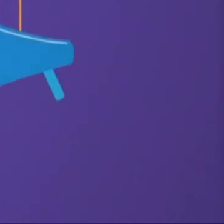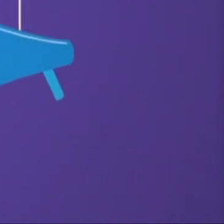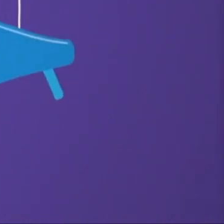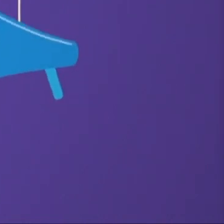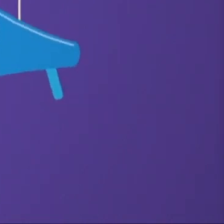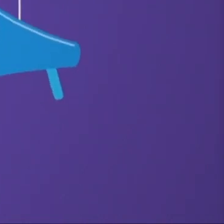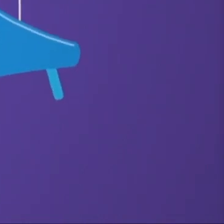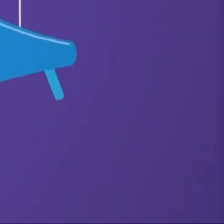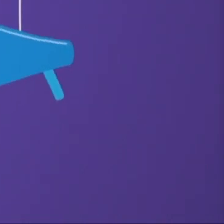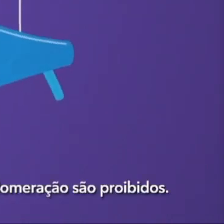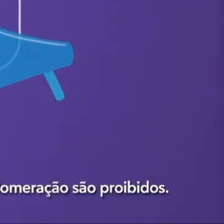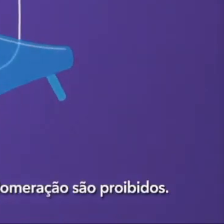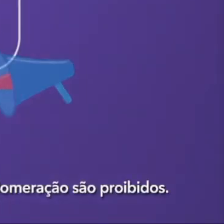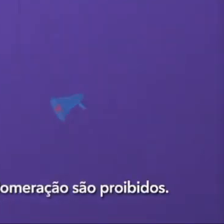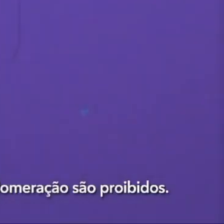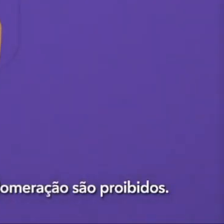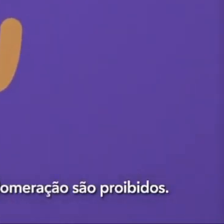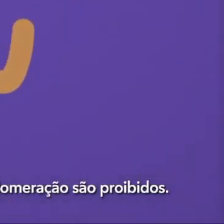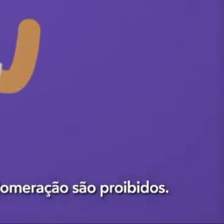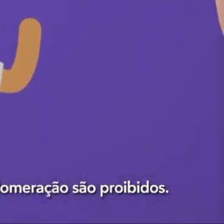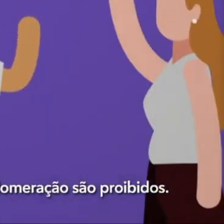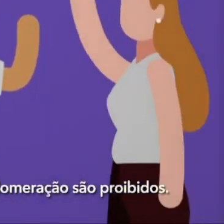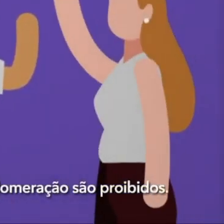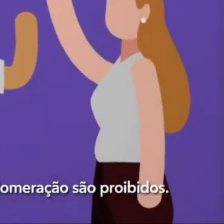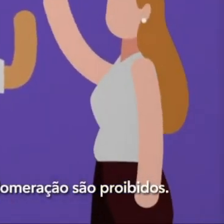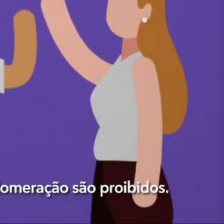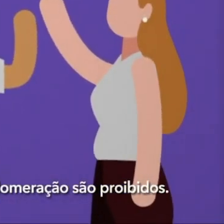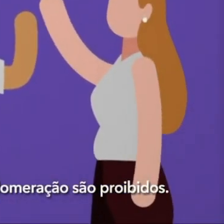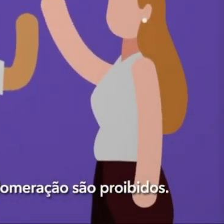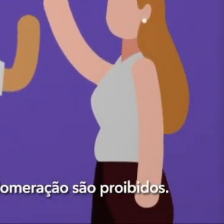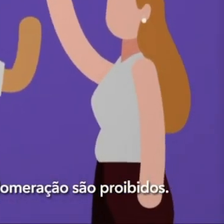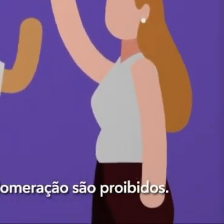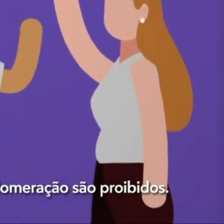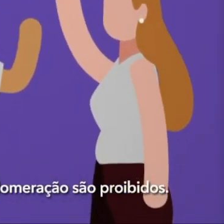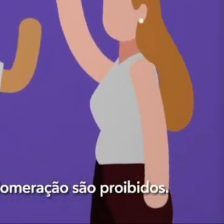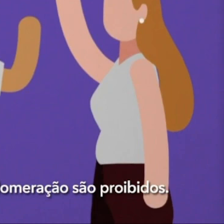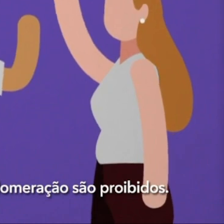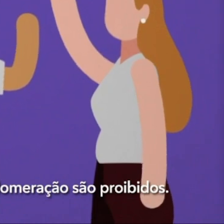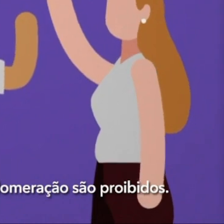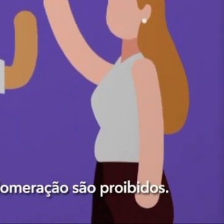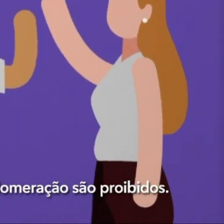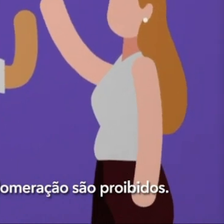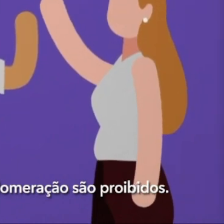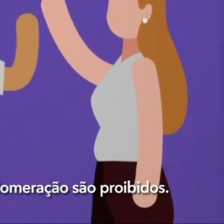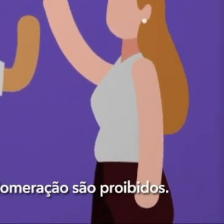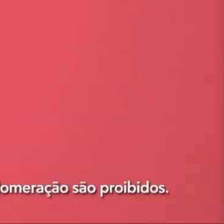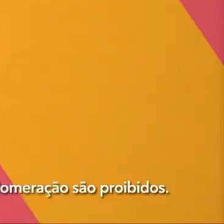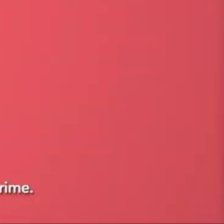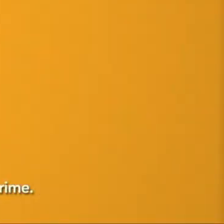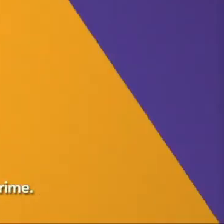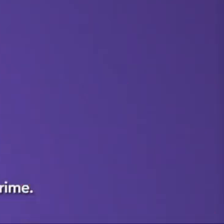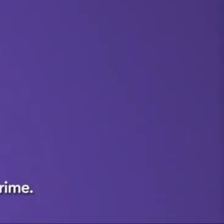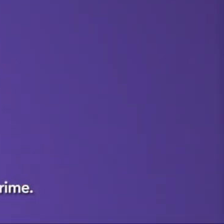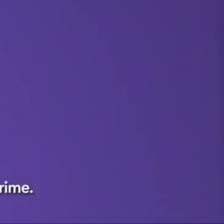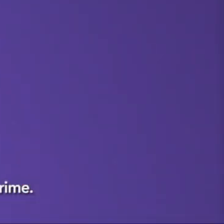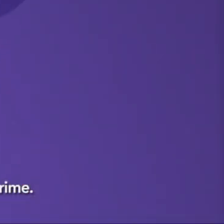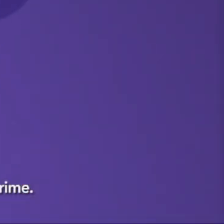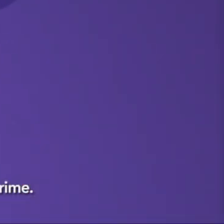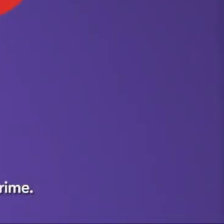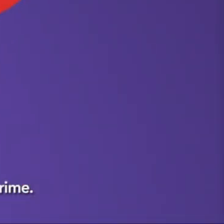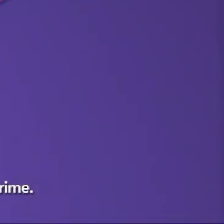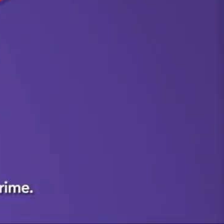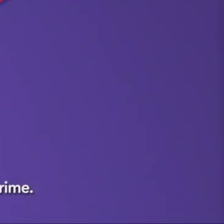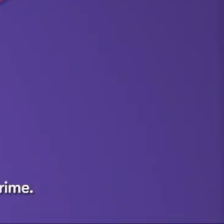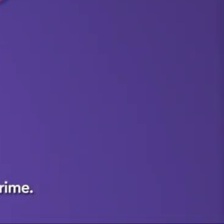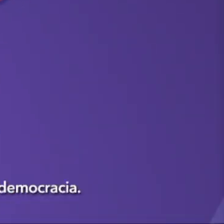Eleições 2022. No dia da votação, boca de urna, barulho e aglomeração são proibidos. Não faça boca de